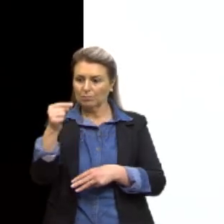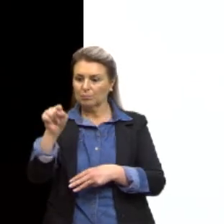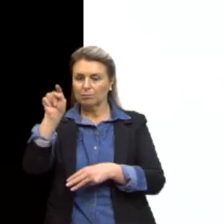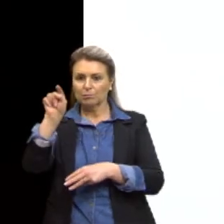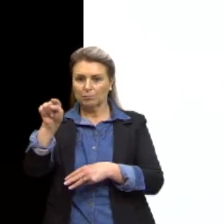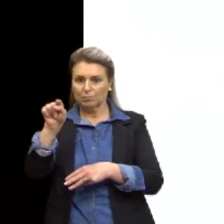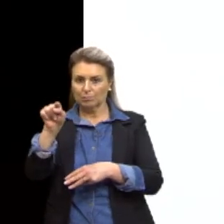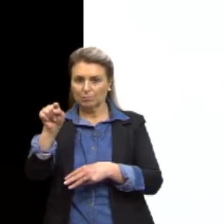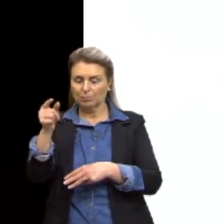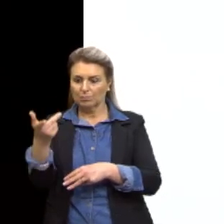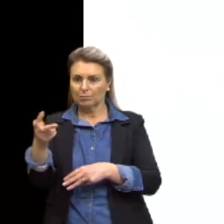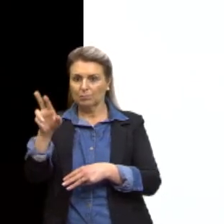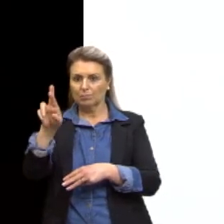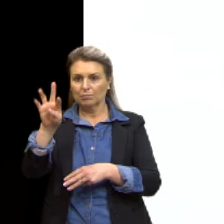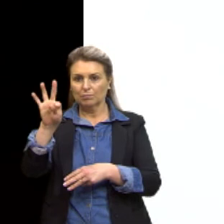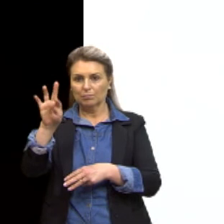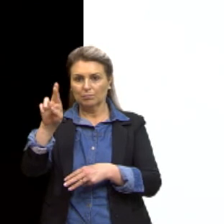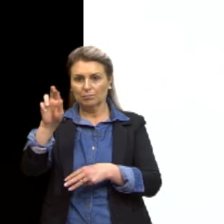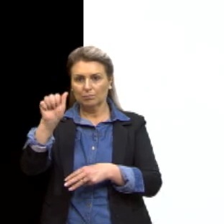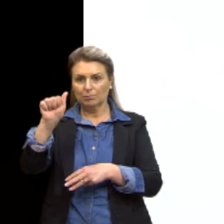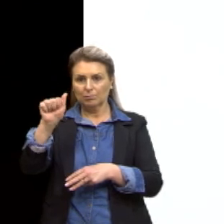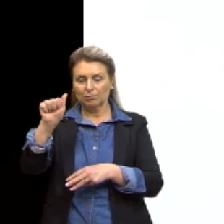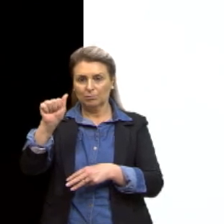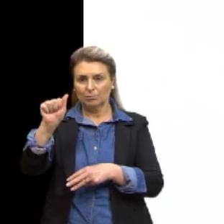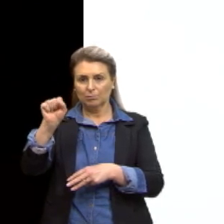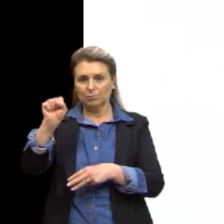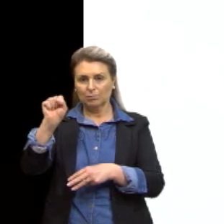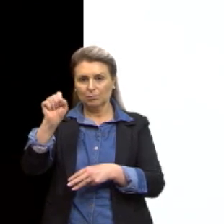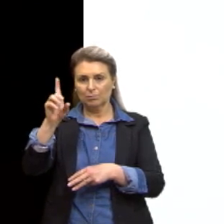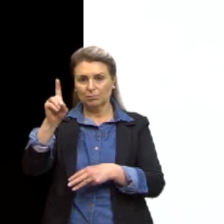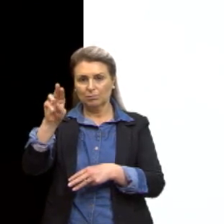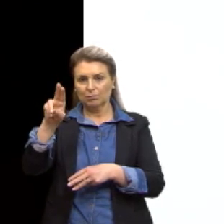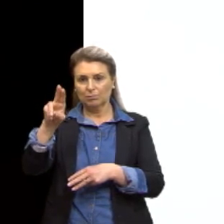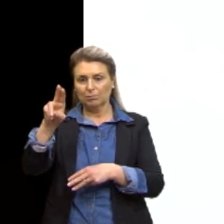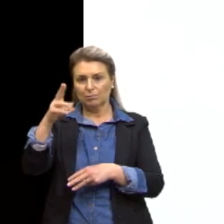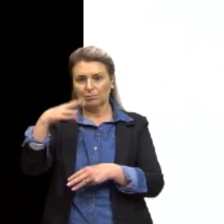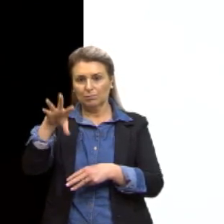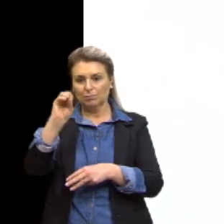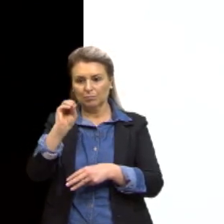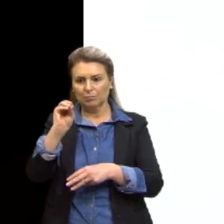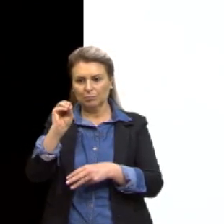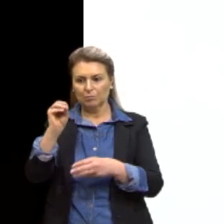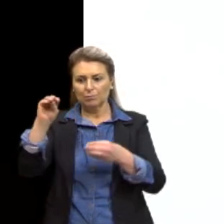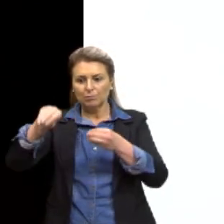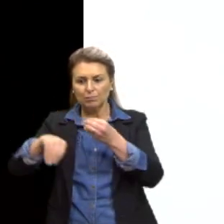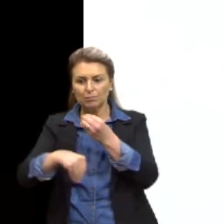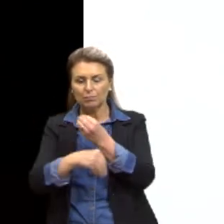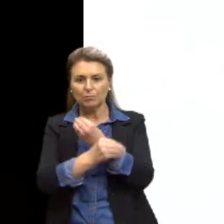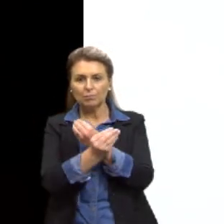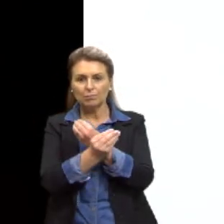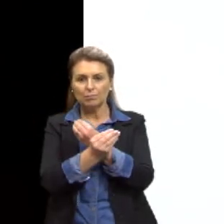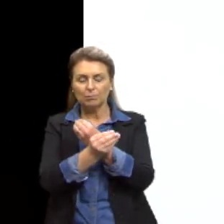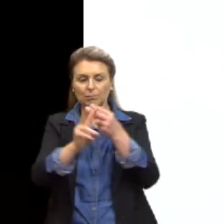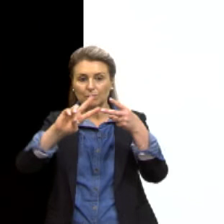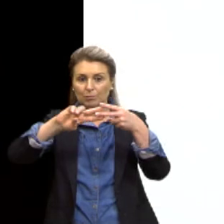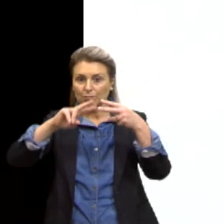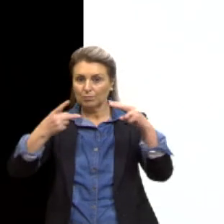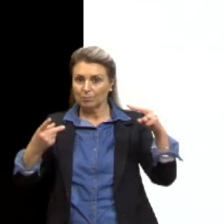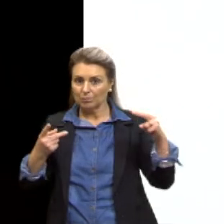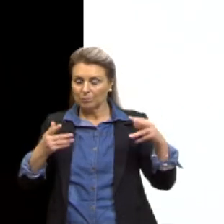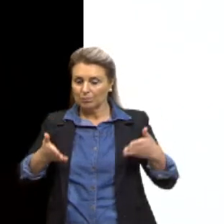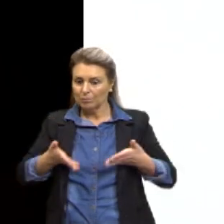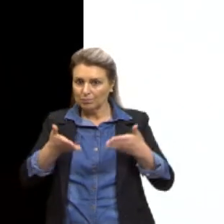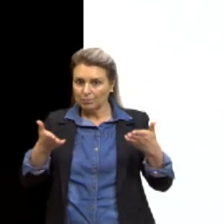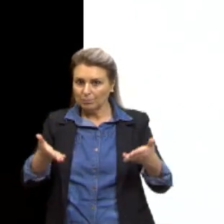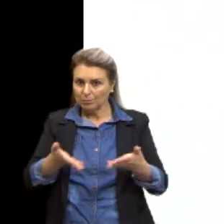transdução com o vetor carregando o gene terapêutico. Número 3, ocorre a